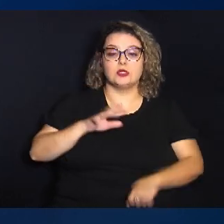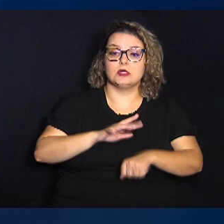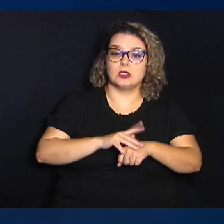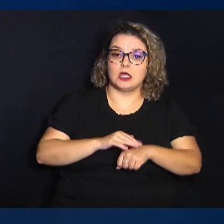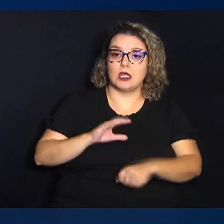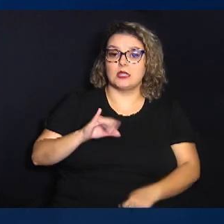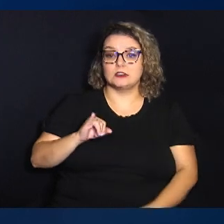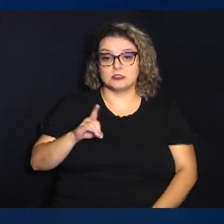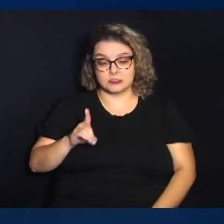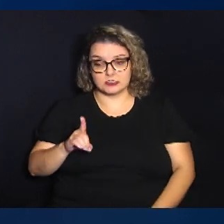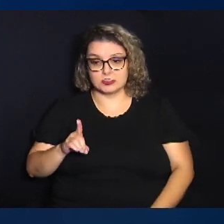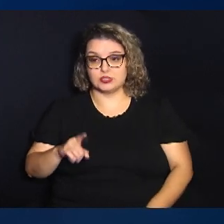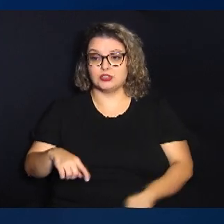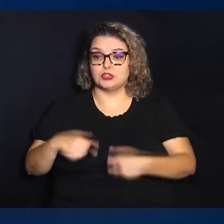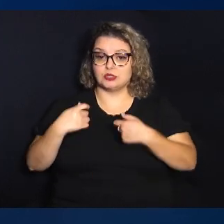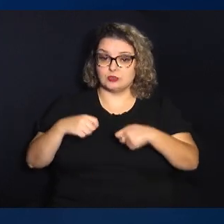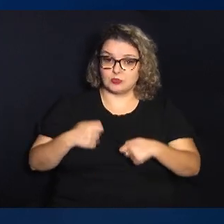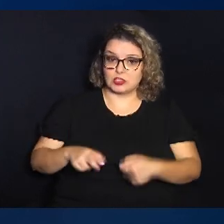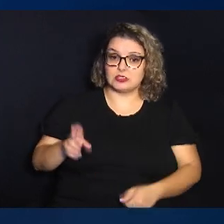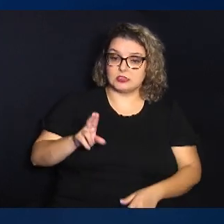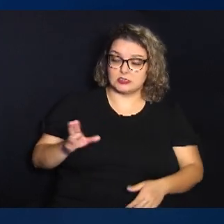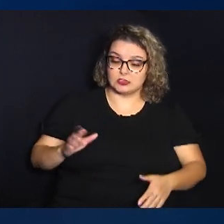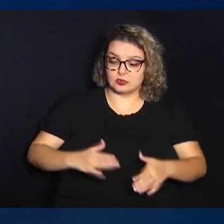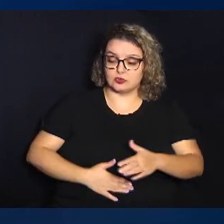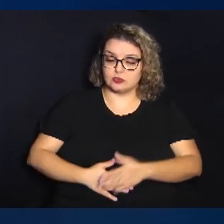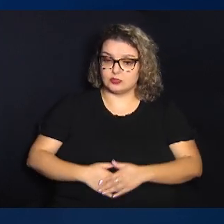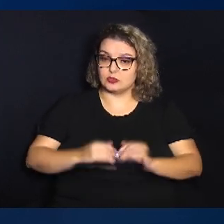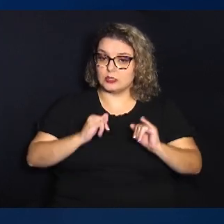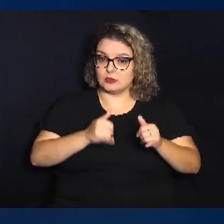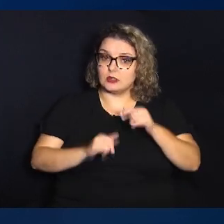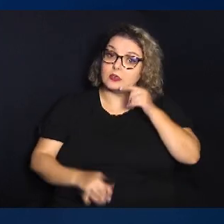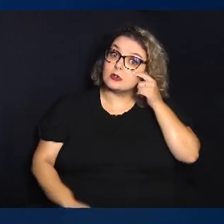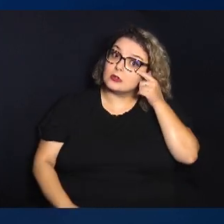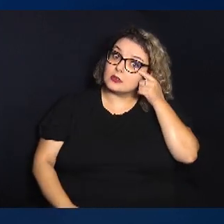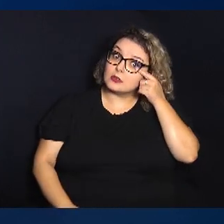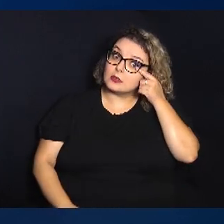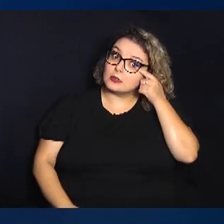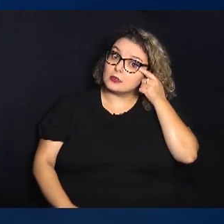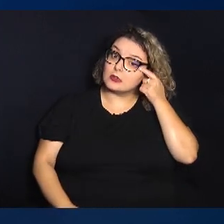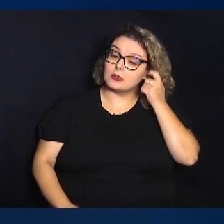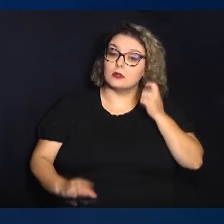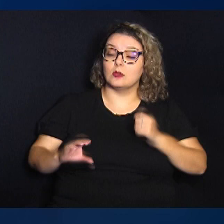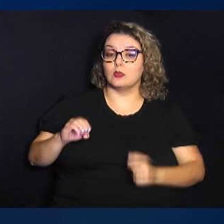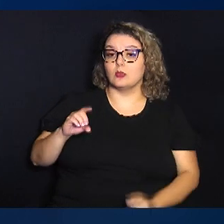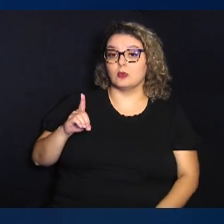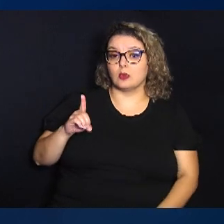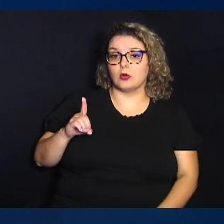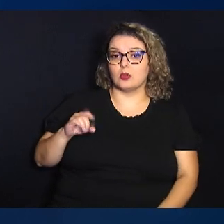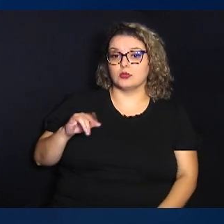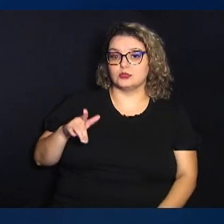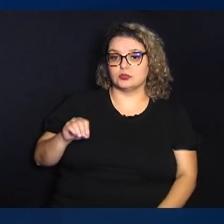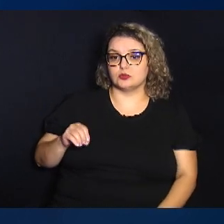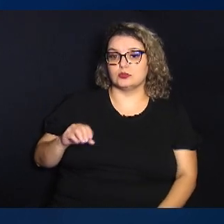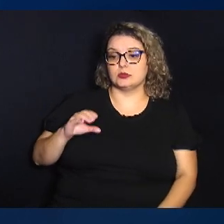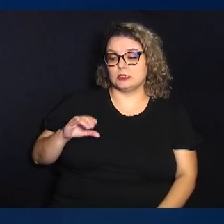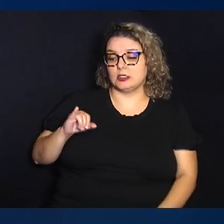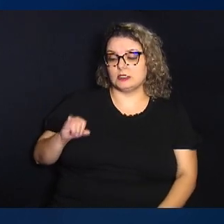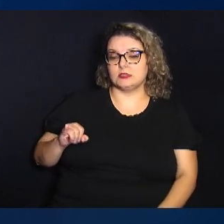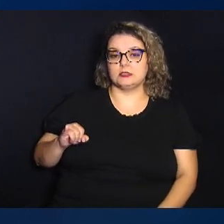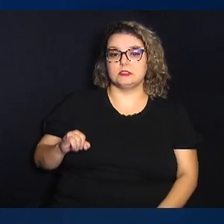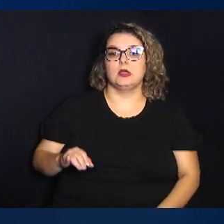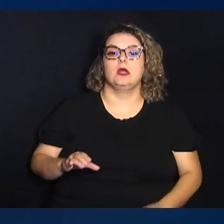patologia que fundamenta a necessidade do uso de fraudas Indicação do código NACID, que é a